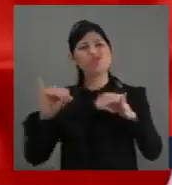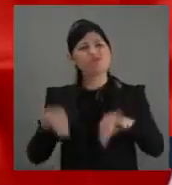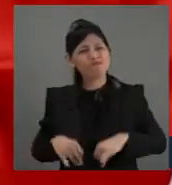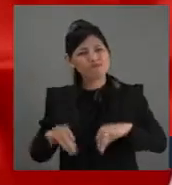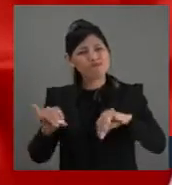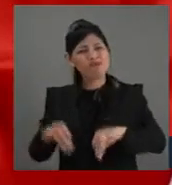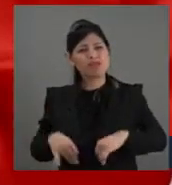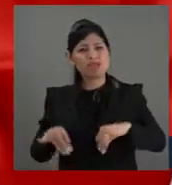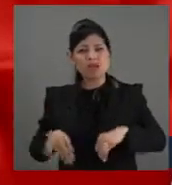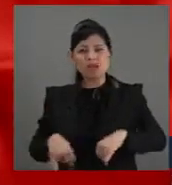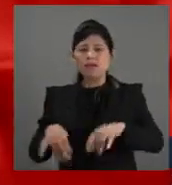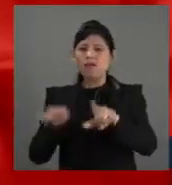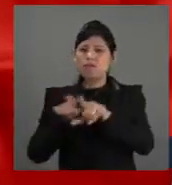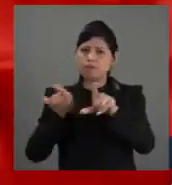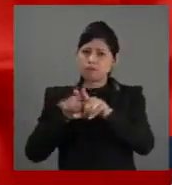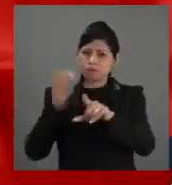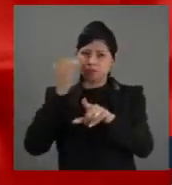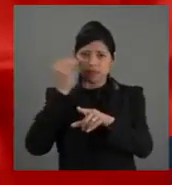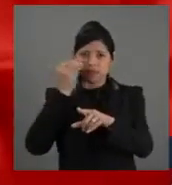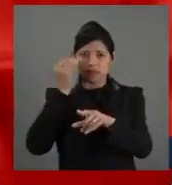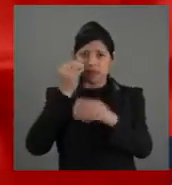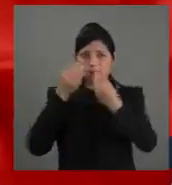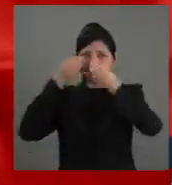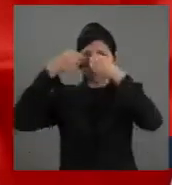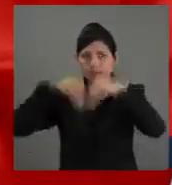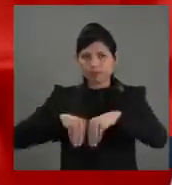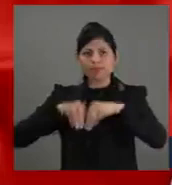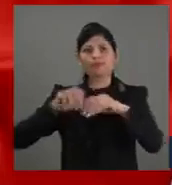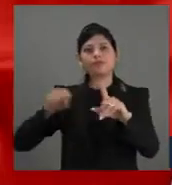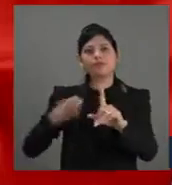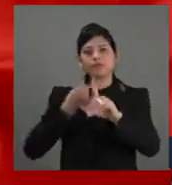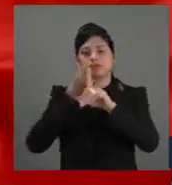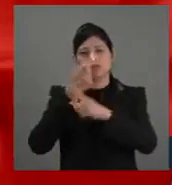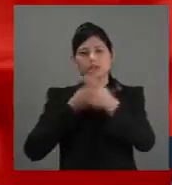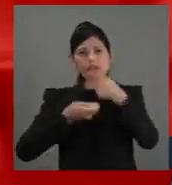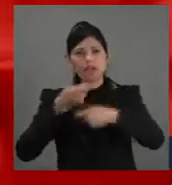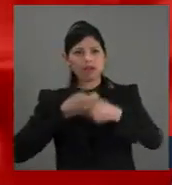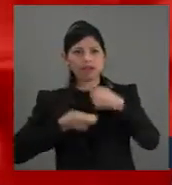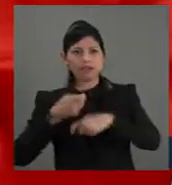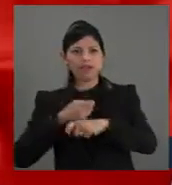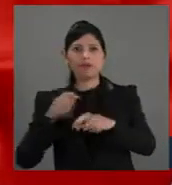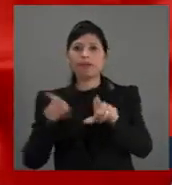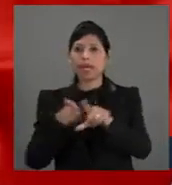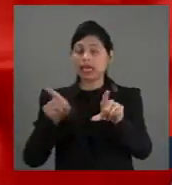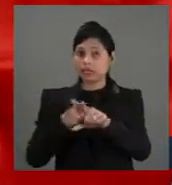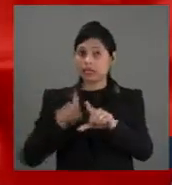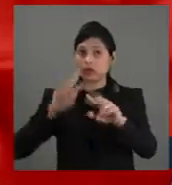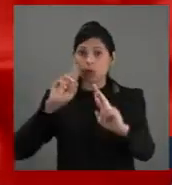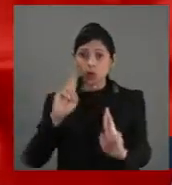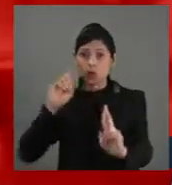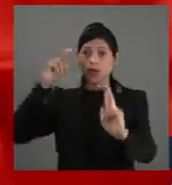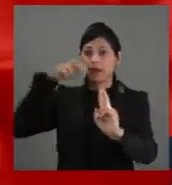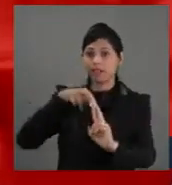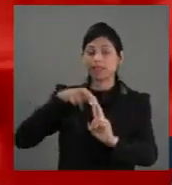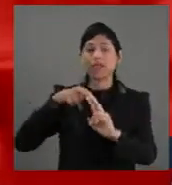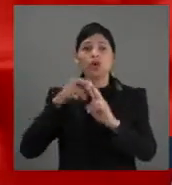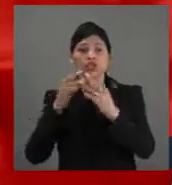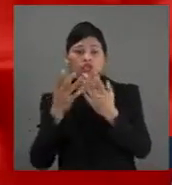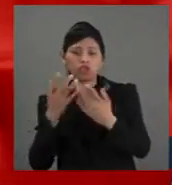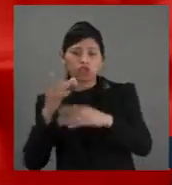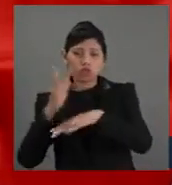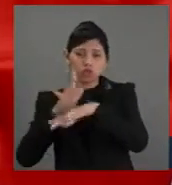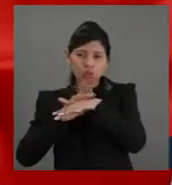bem como para reduzir os impactos econômicos relacionados às demências em nosso país.